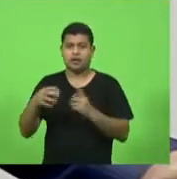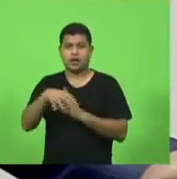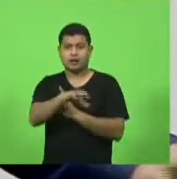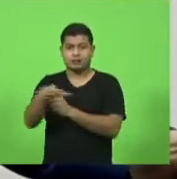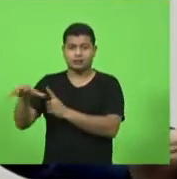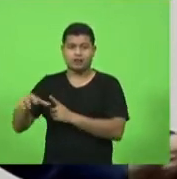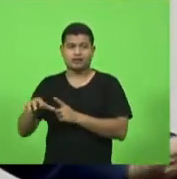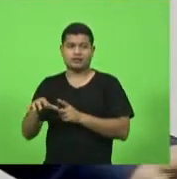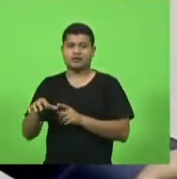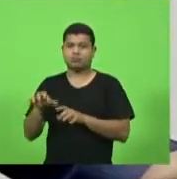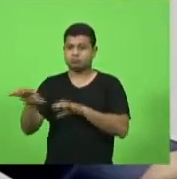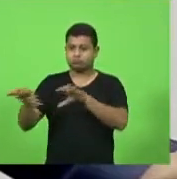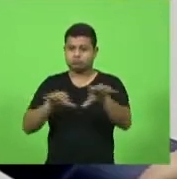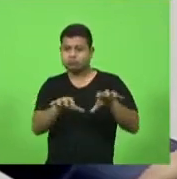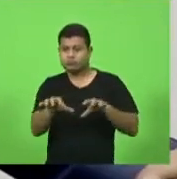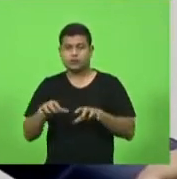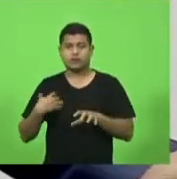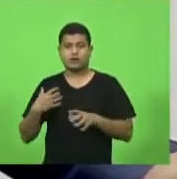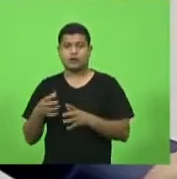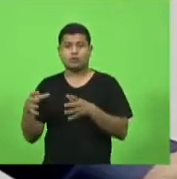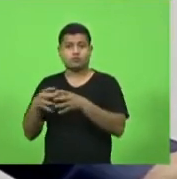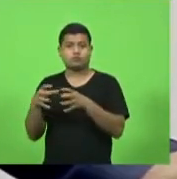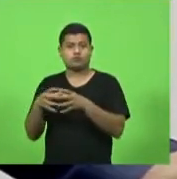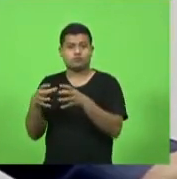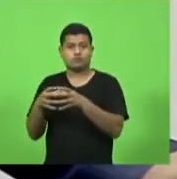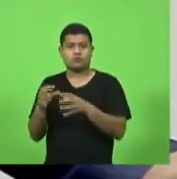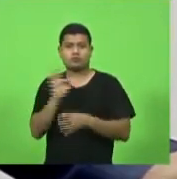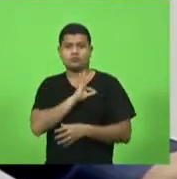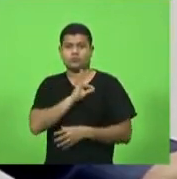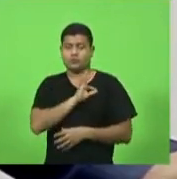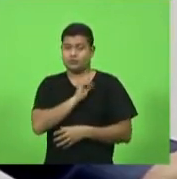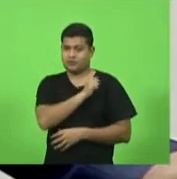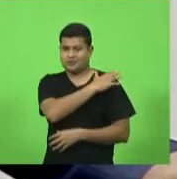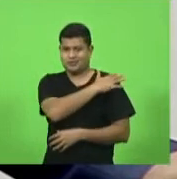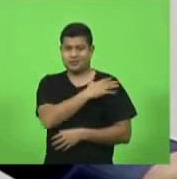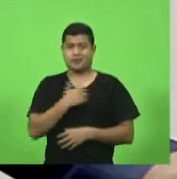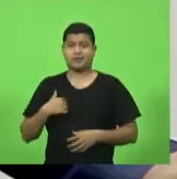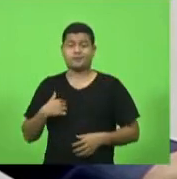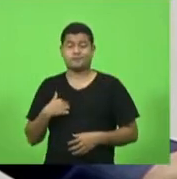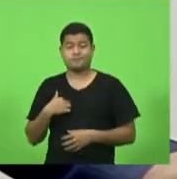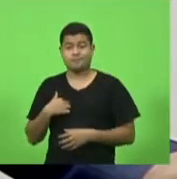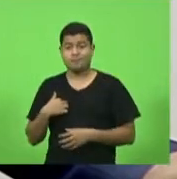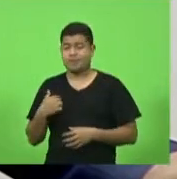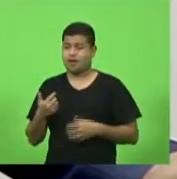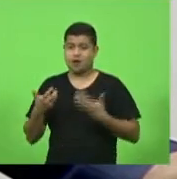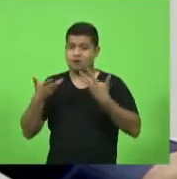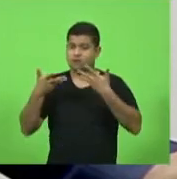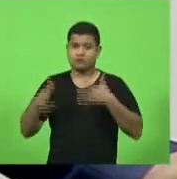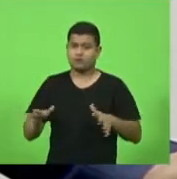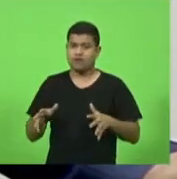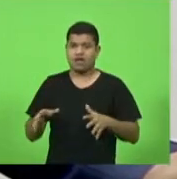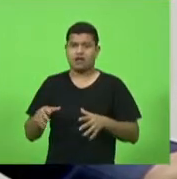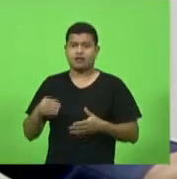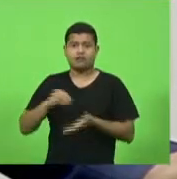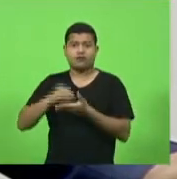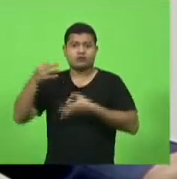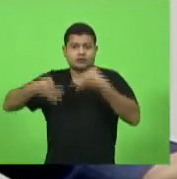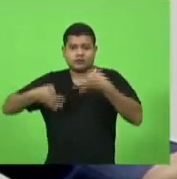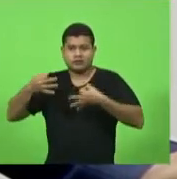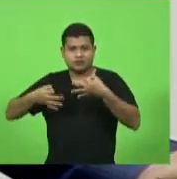E, estranhamente, como eu estou dizendo aqui, eu não quero ser injusto com nenhuma região